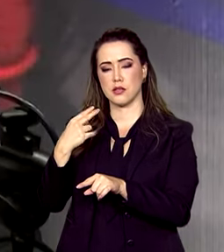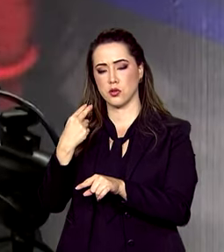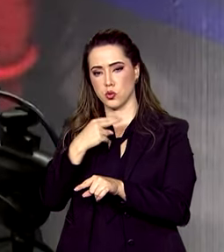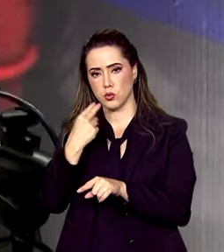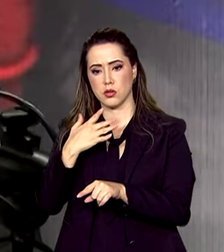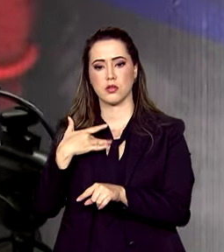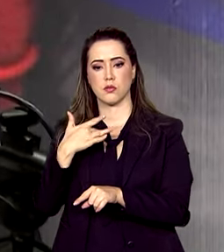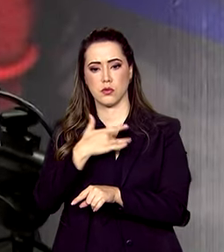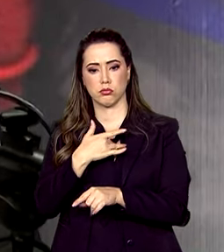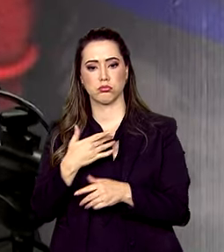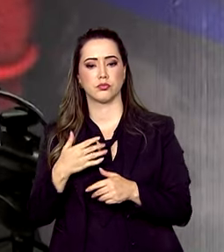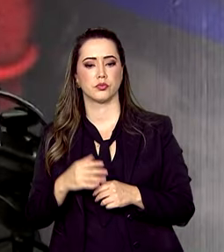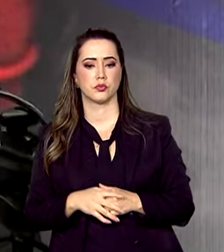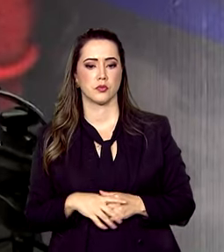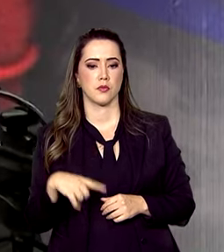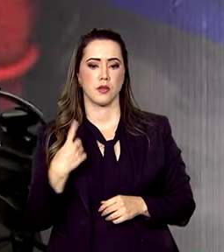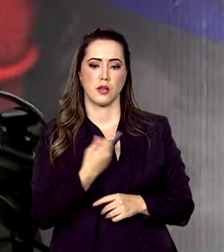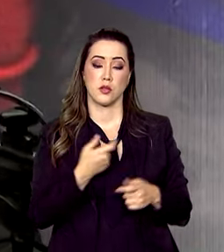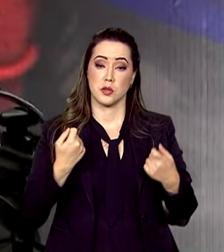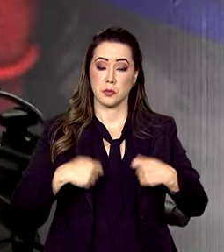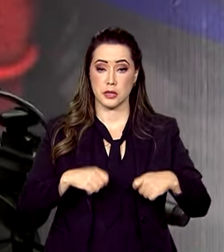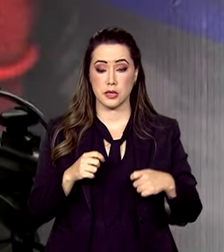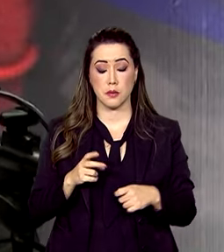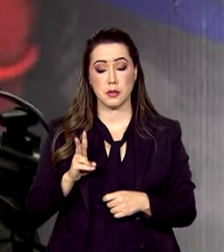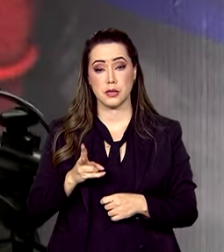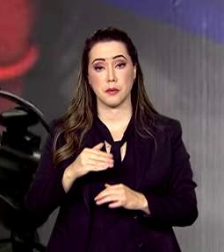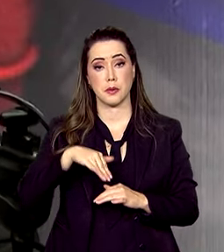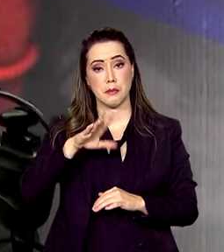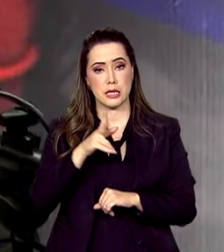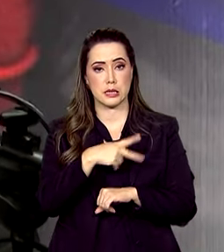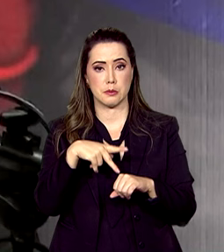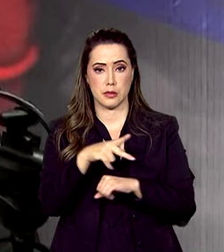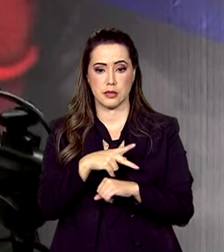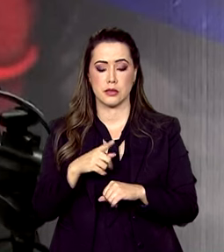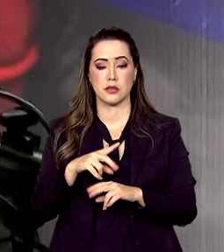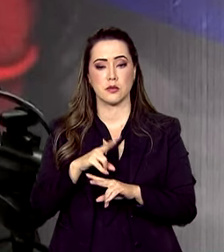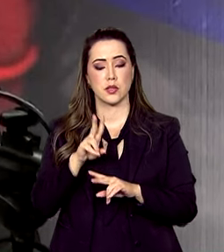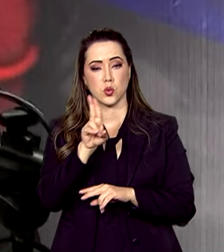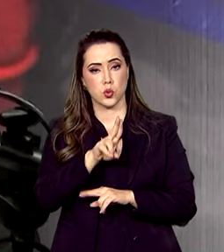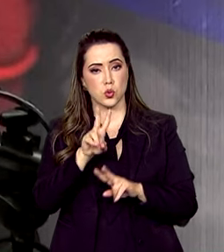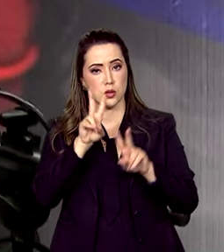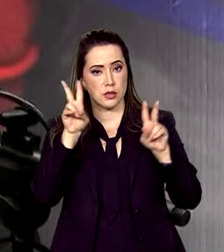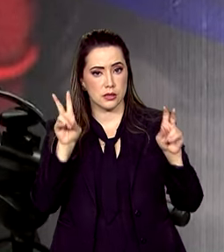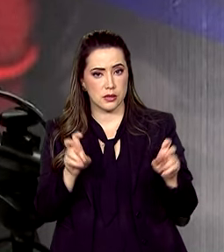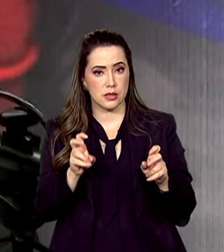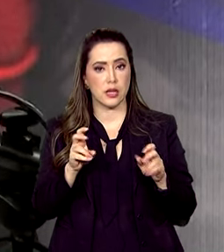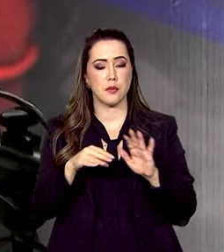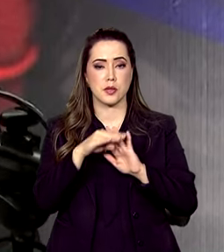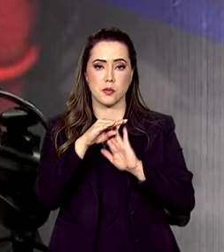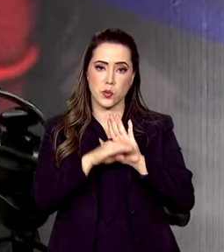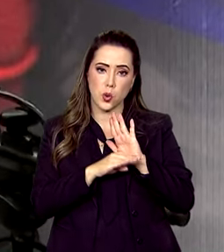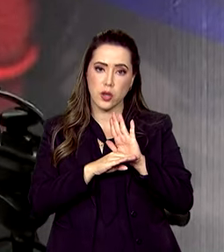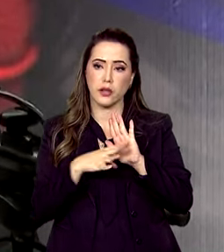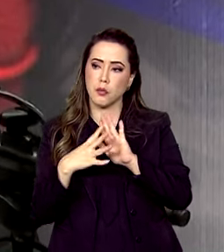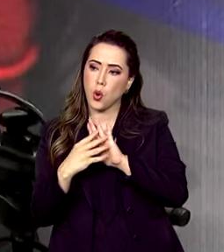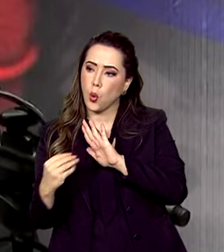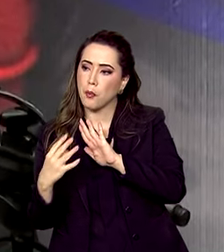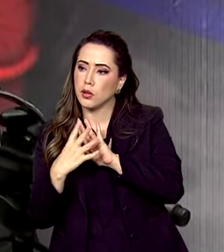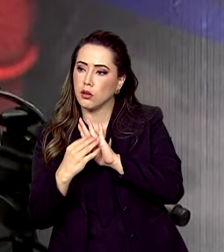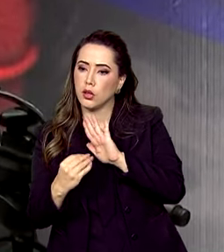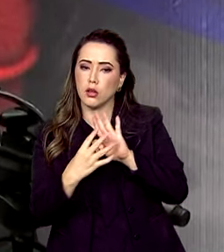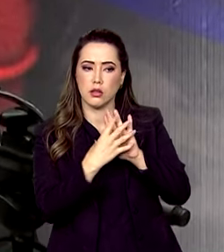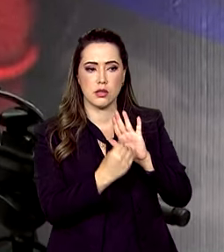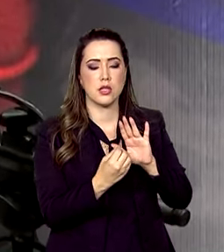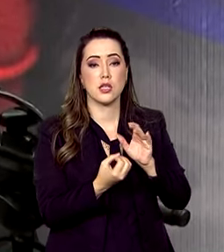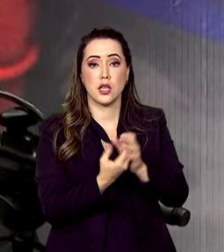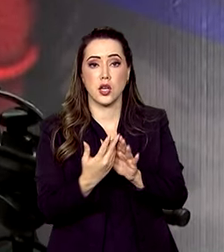Precisamos que cada vez mais países usem este tema, este programa como referência e estabeleçam programas